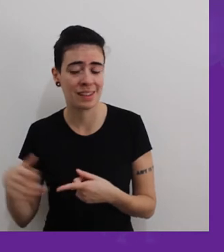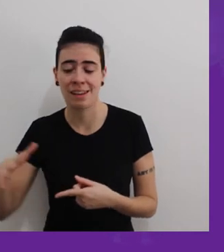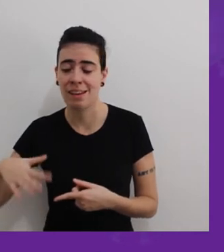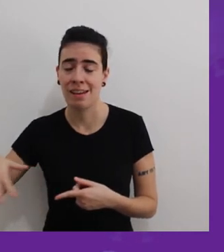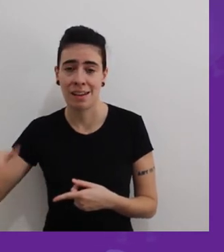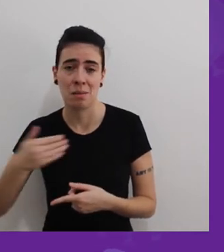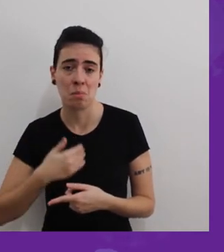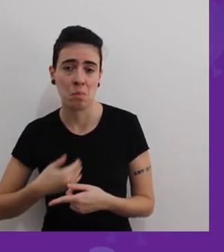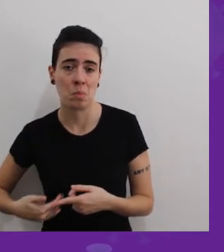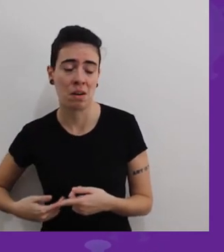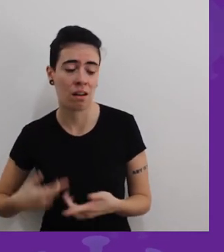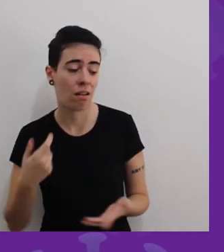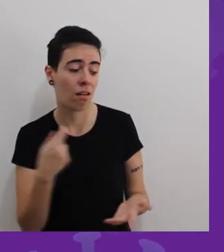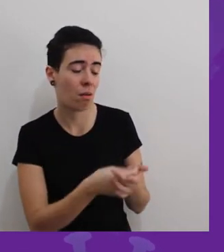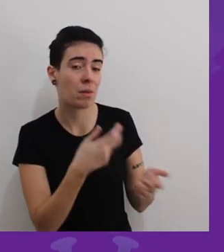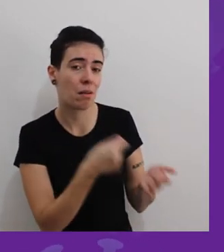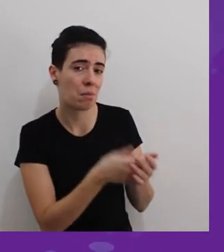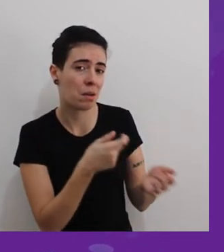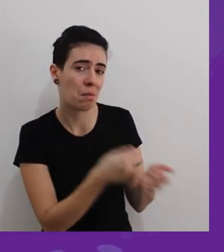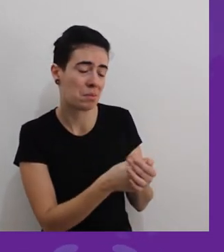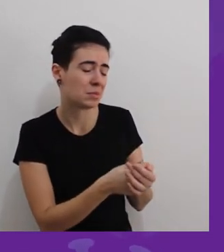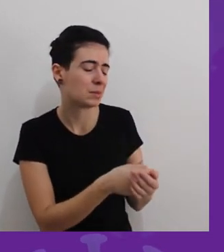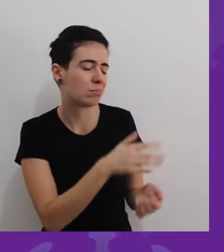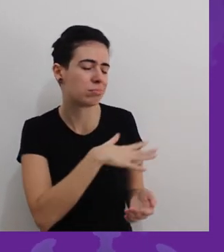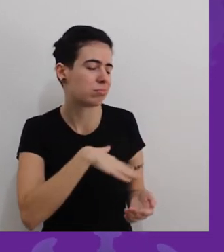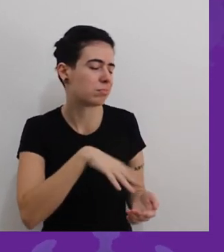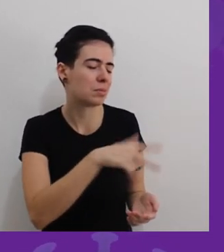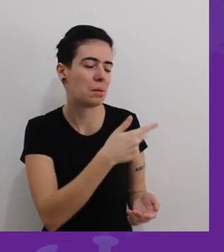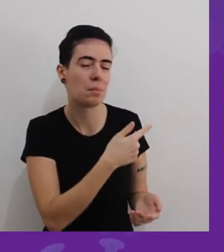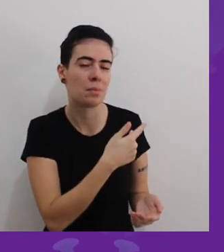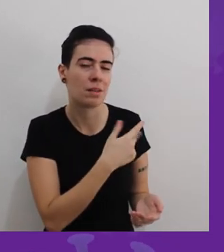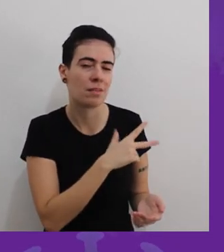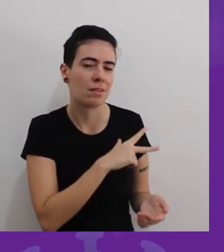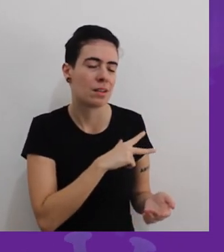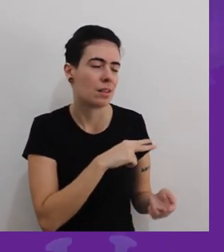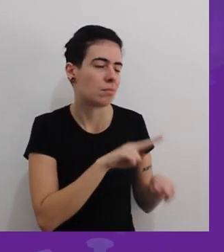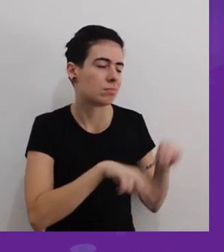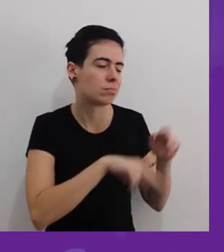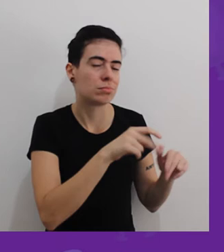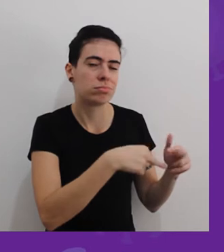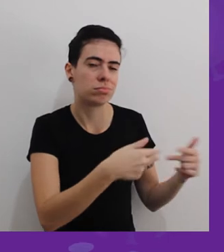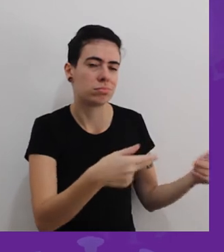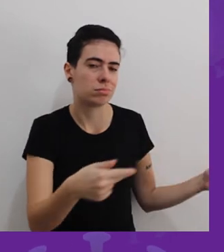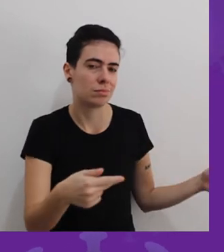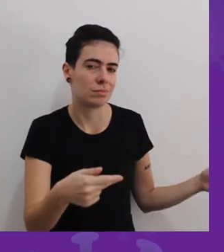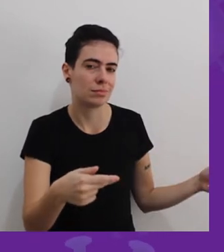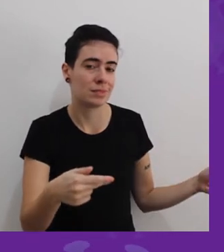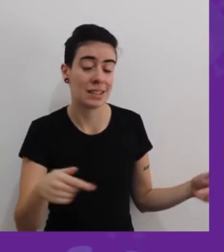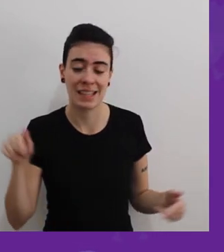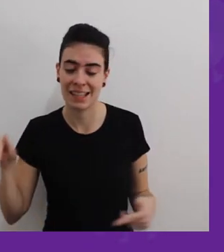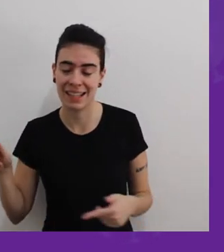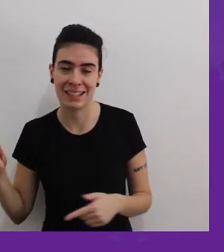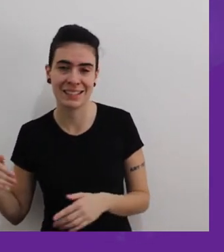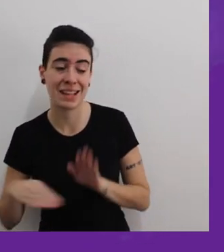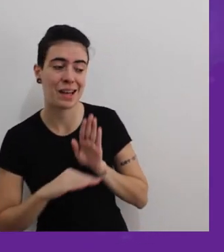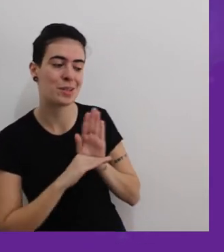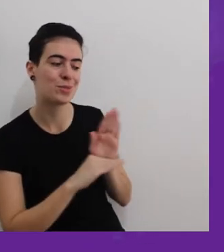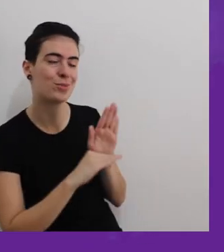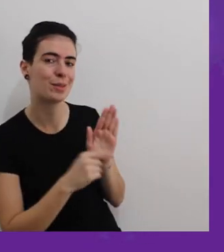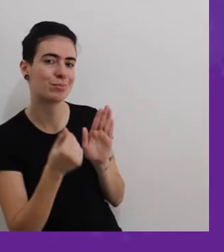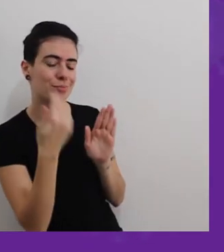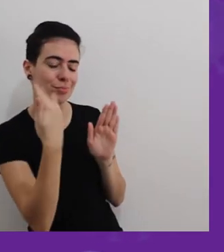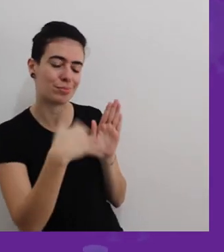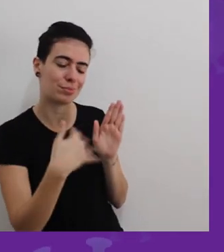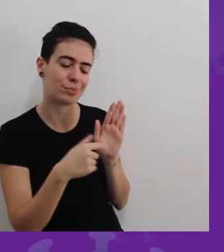agora é hora, realmente, da gente fazer uma correção mínima desse defeito para garantir justiça e equidade